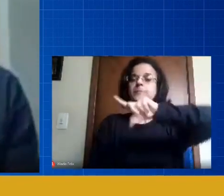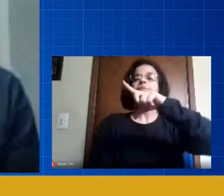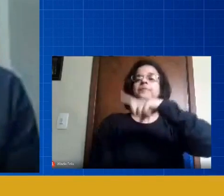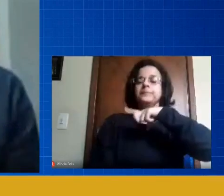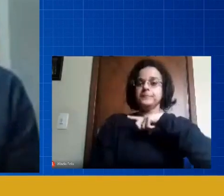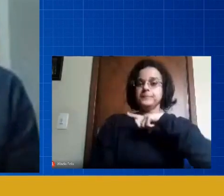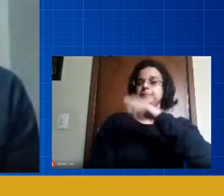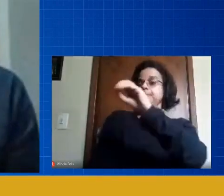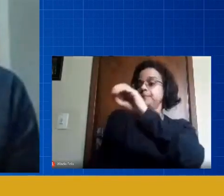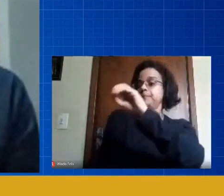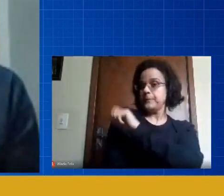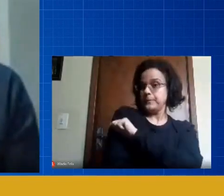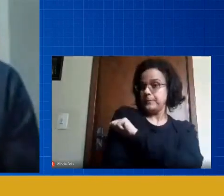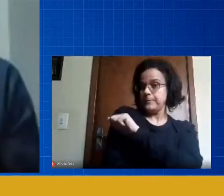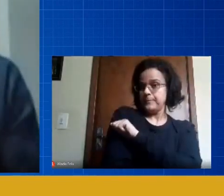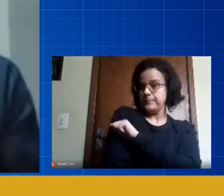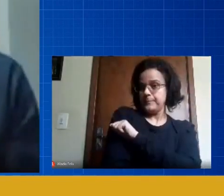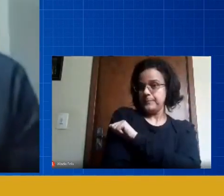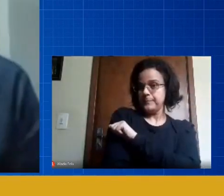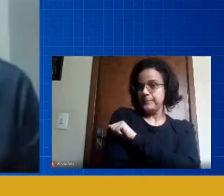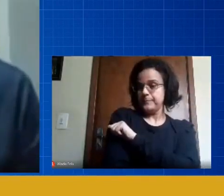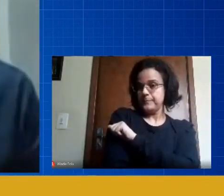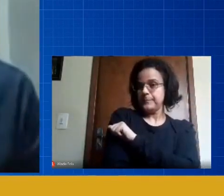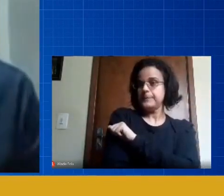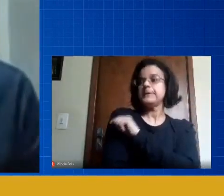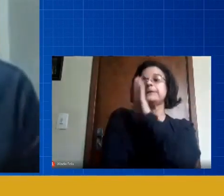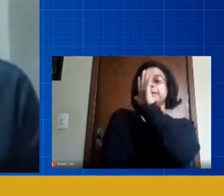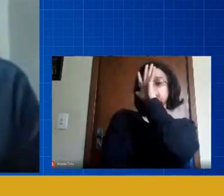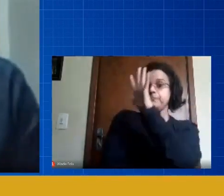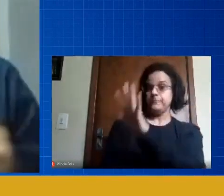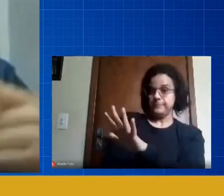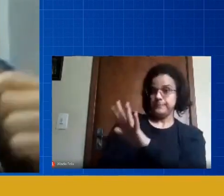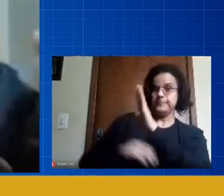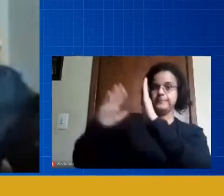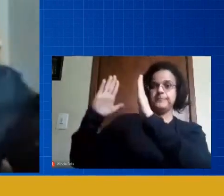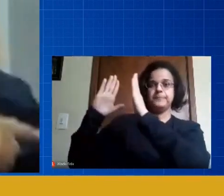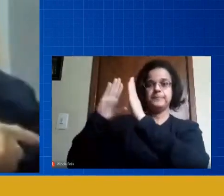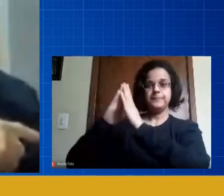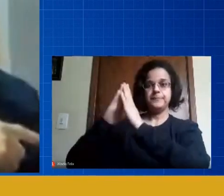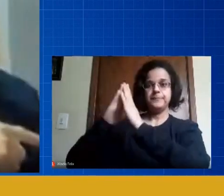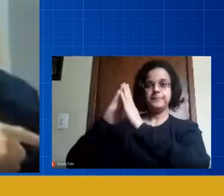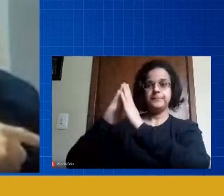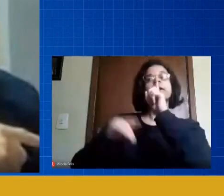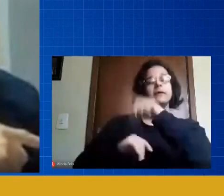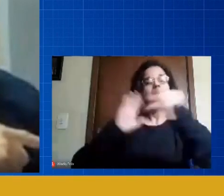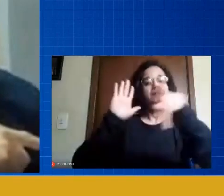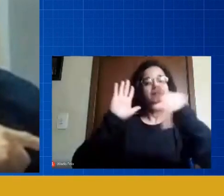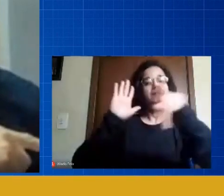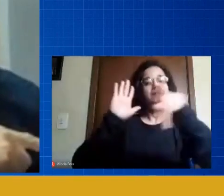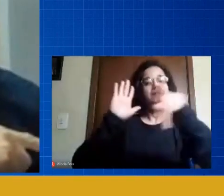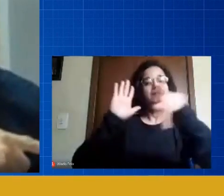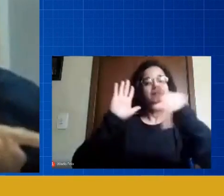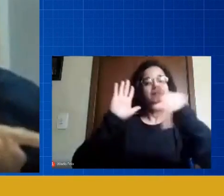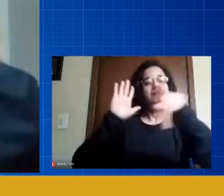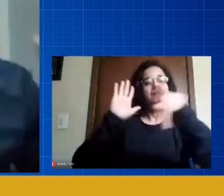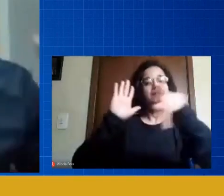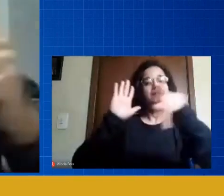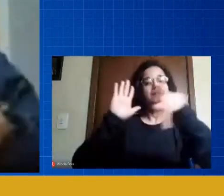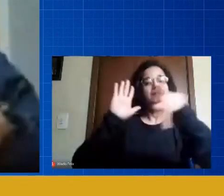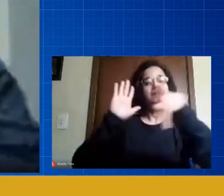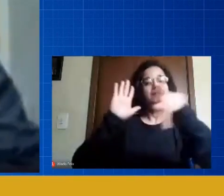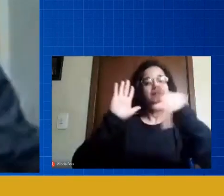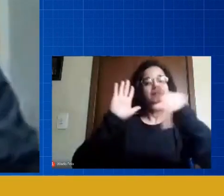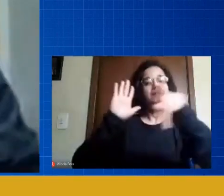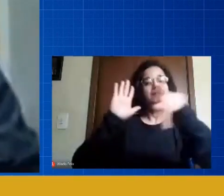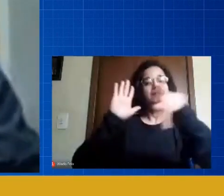aluno que está em casa ele é aluno dele mas nesse momento ele